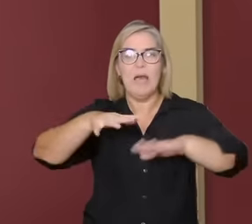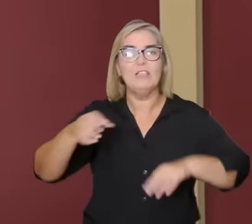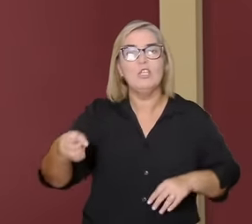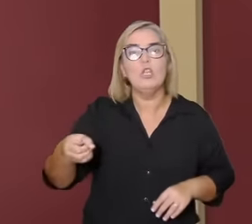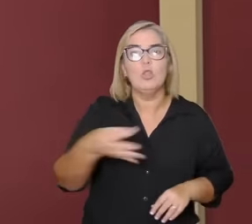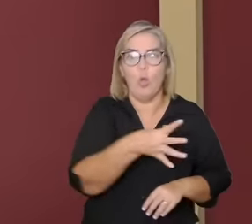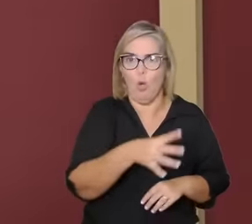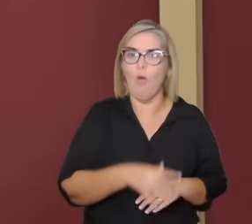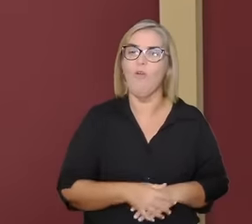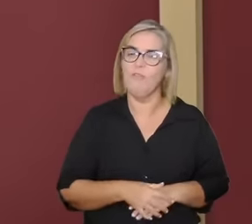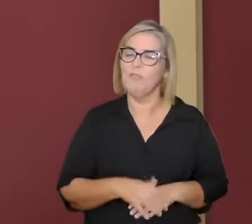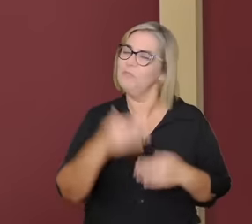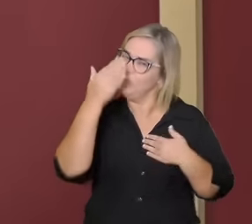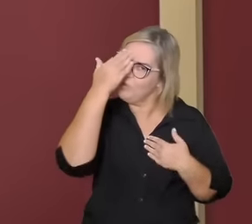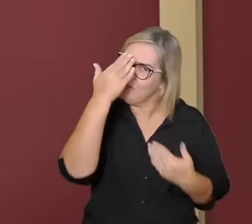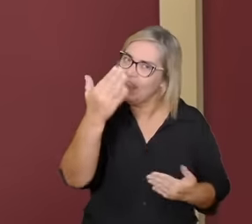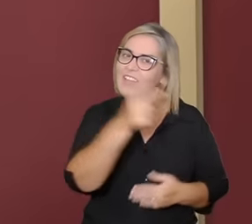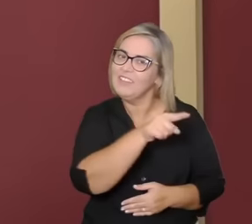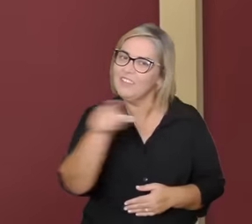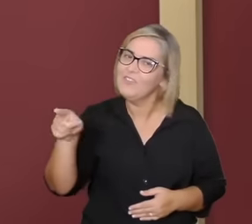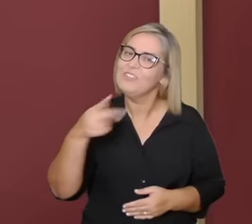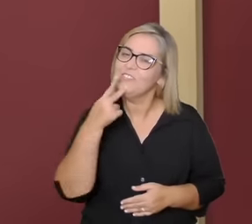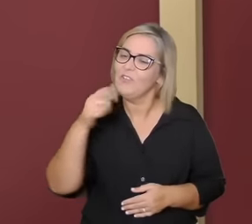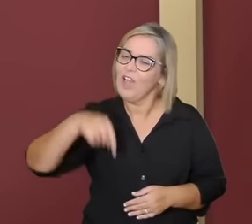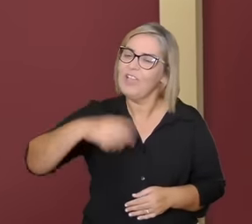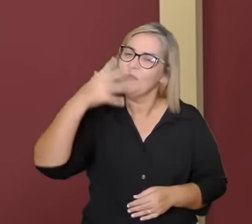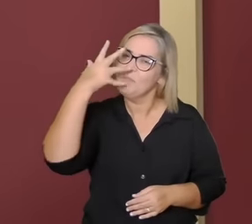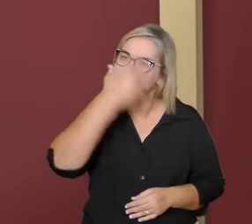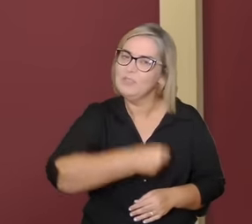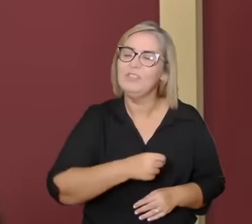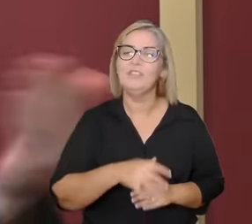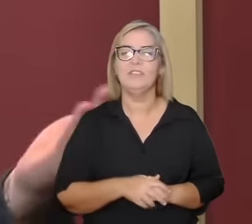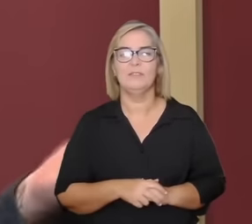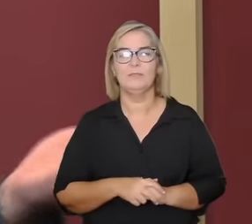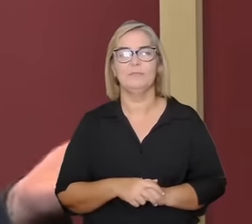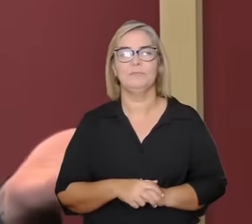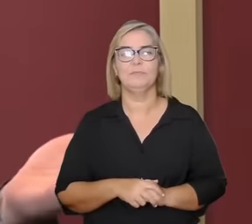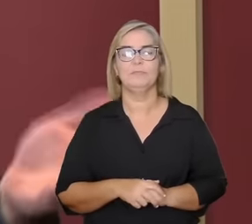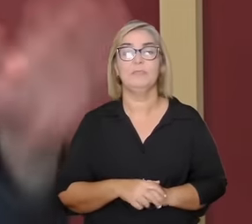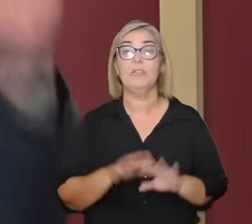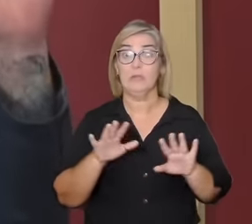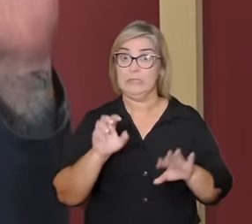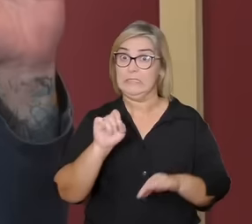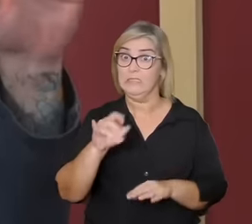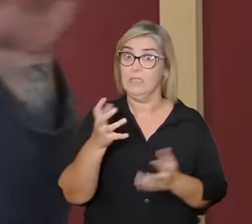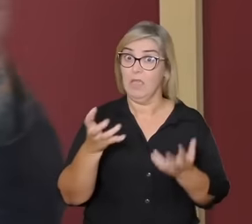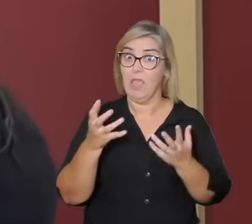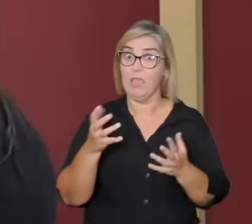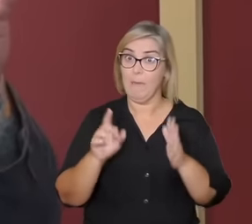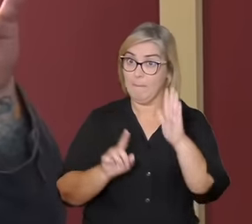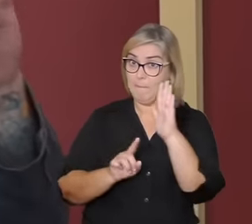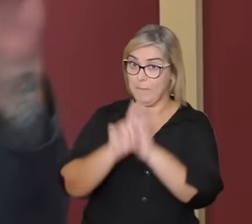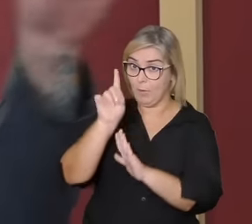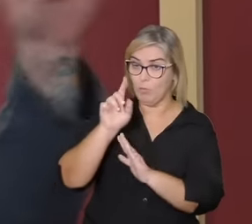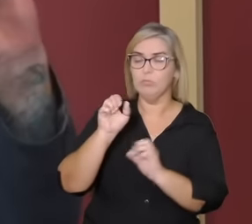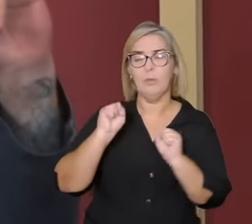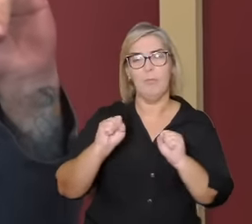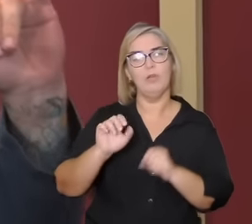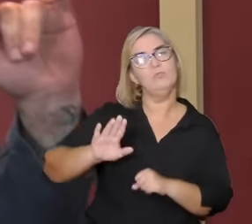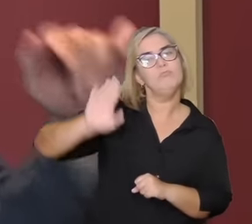todo mundo que está elogiando o cenário pela internet então se vocês quiserem fazer perguntas só levantar a mão alguém da produção